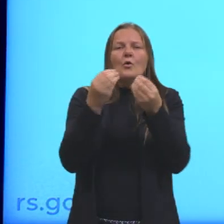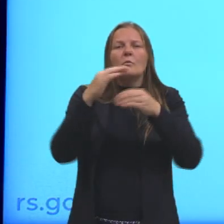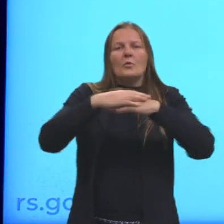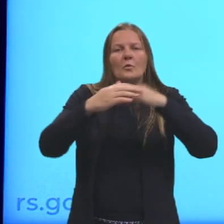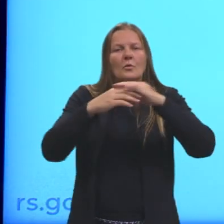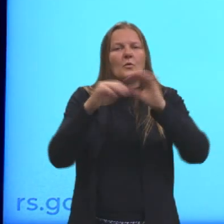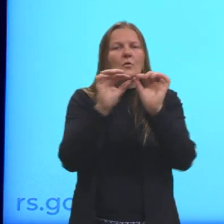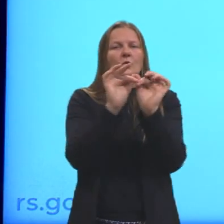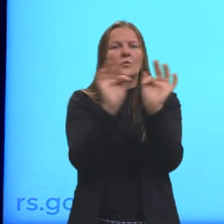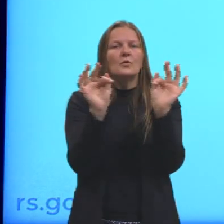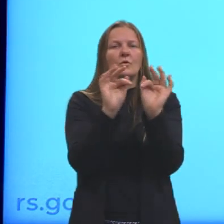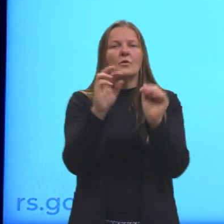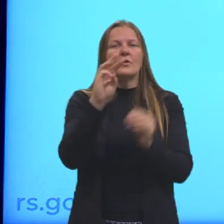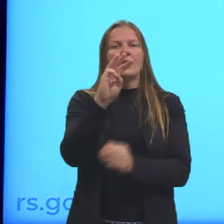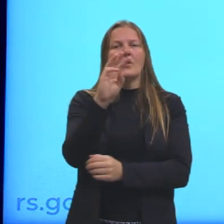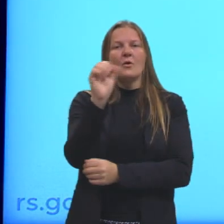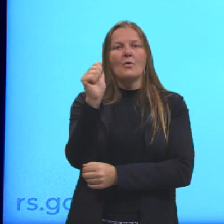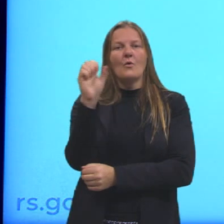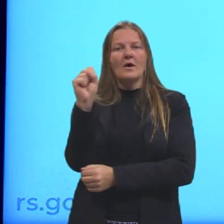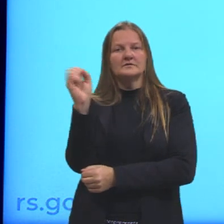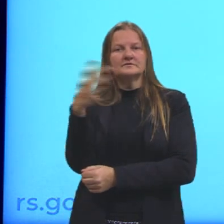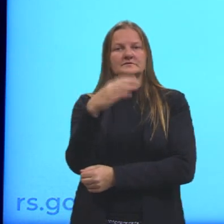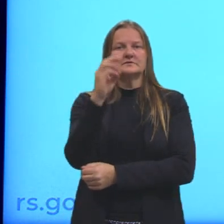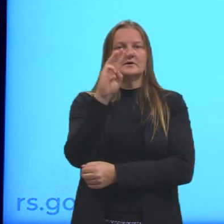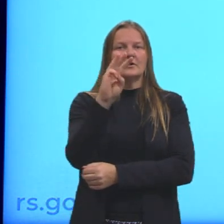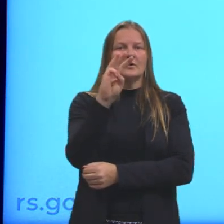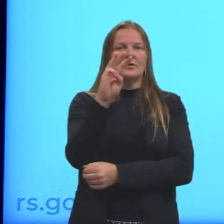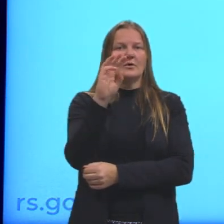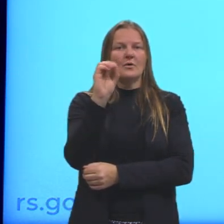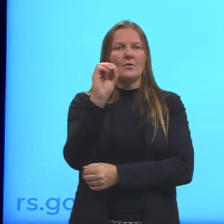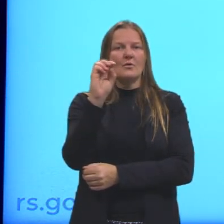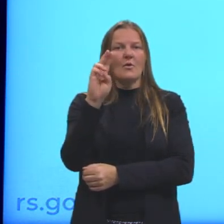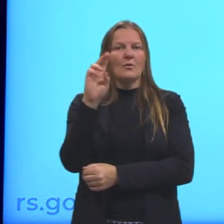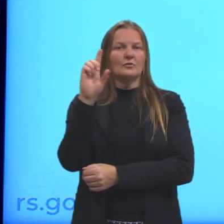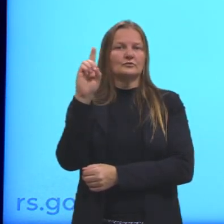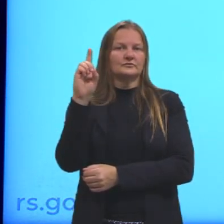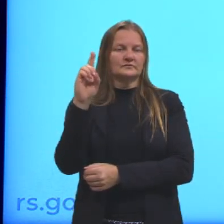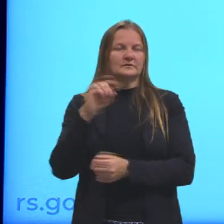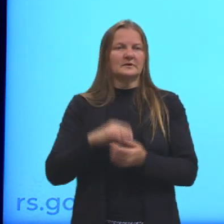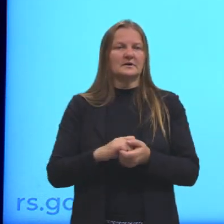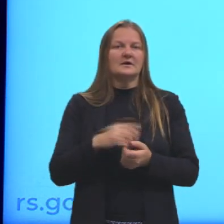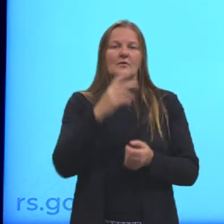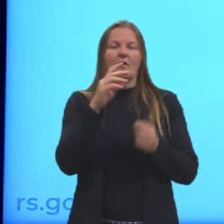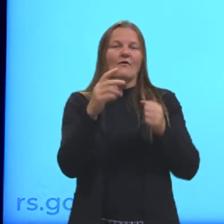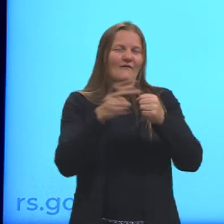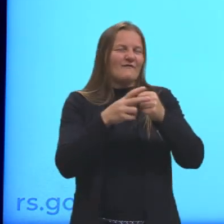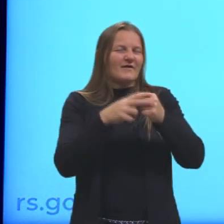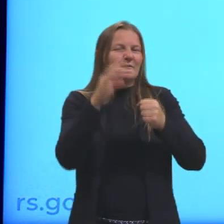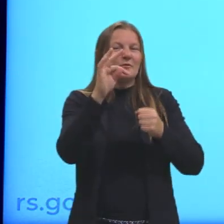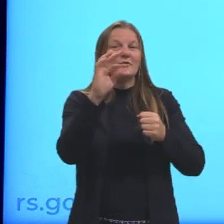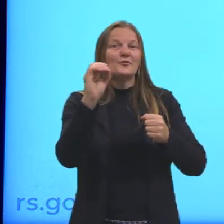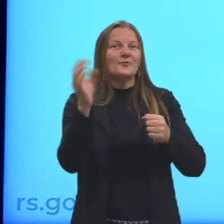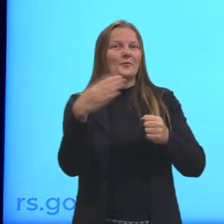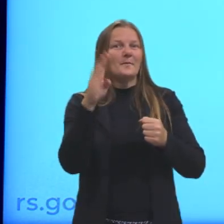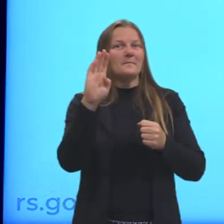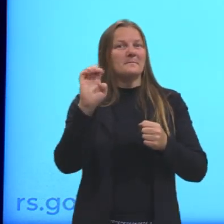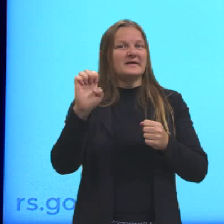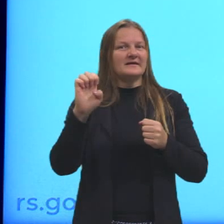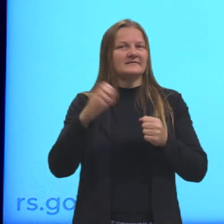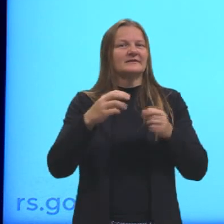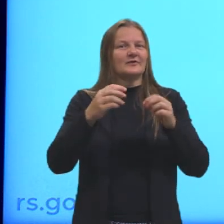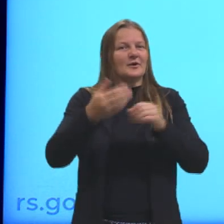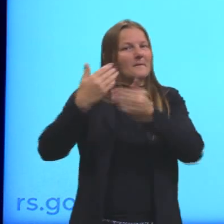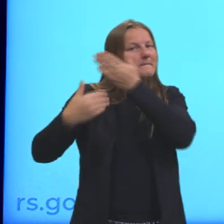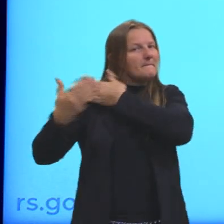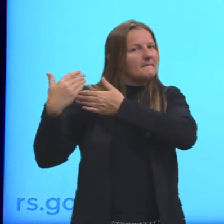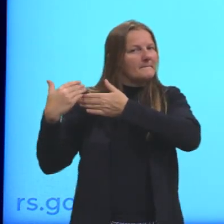eu tenho o was e o were, o nosso querido verbo to be. O nosso verbo to be aqui na forma do